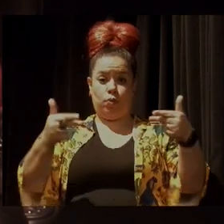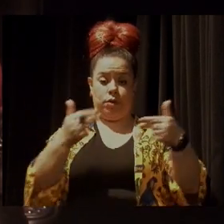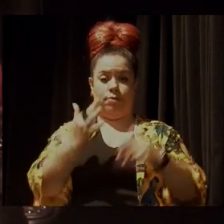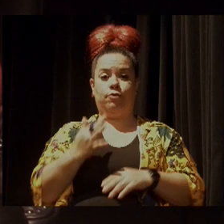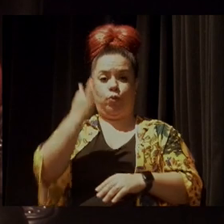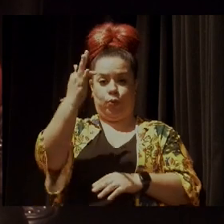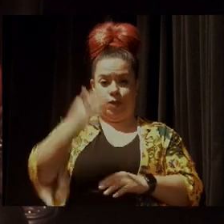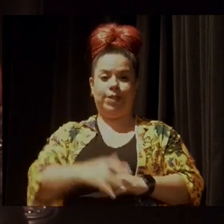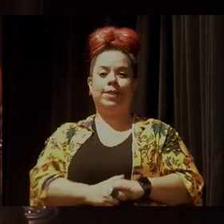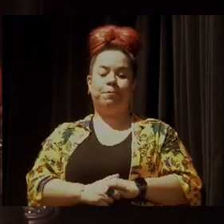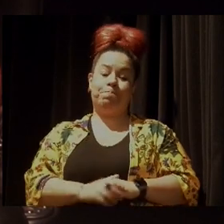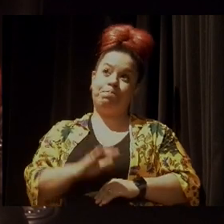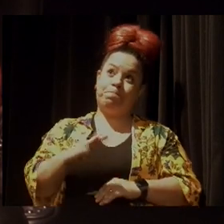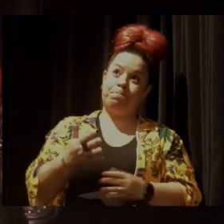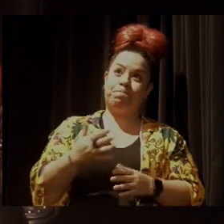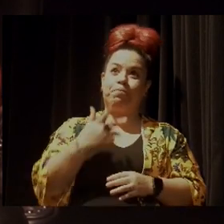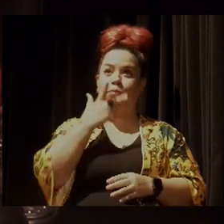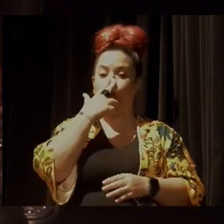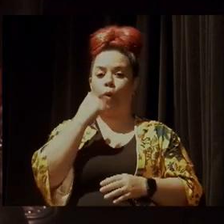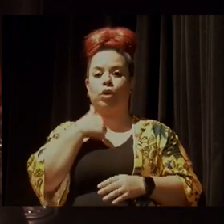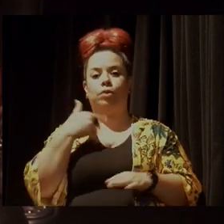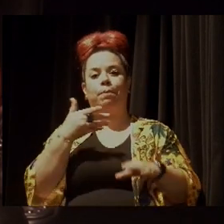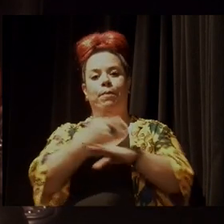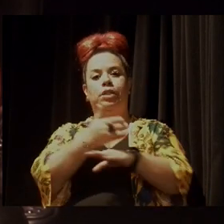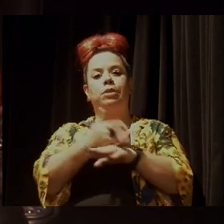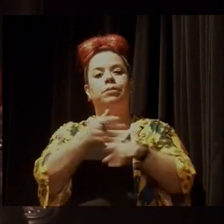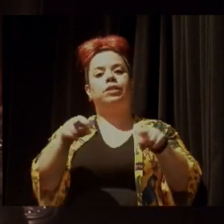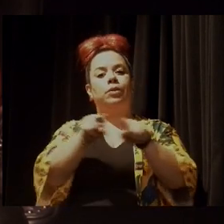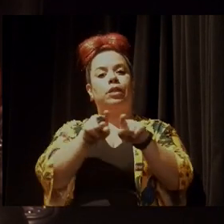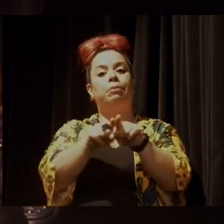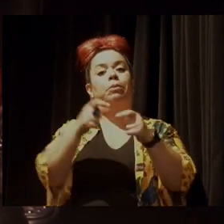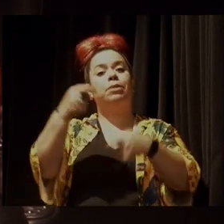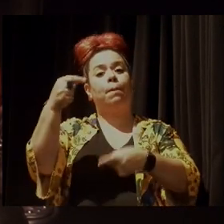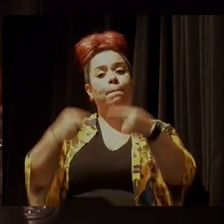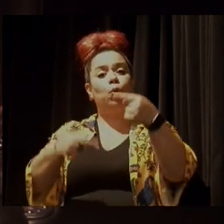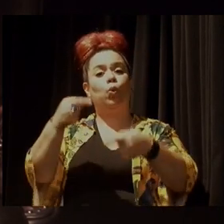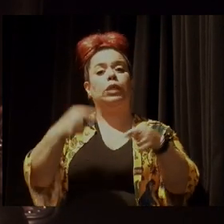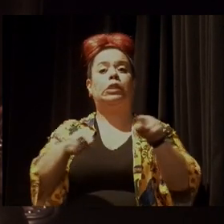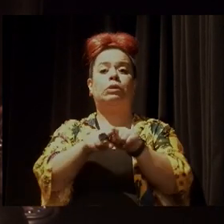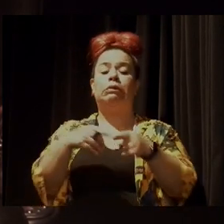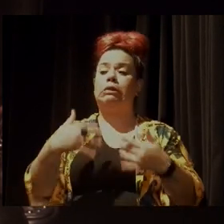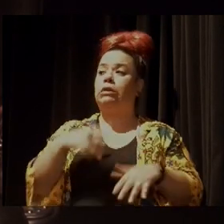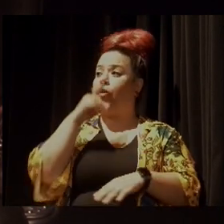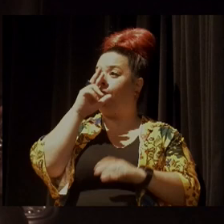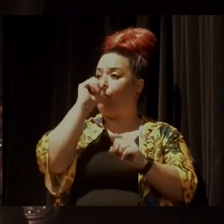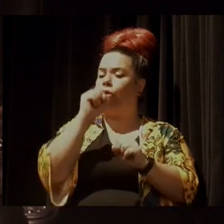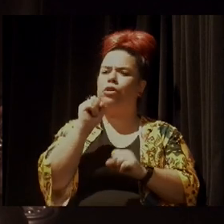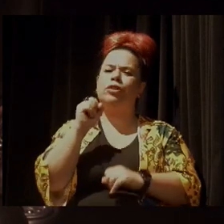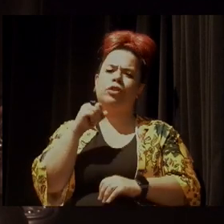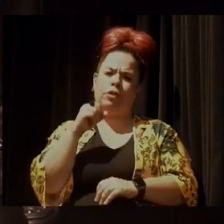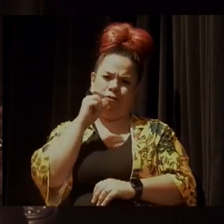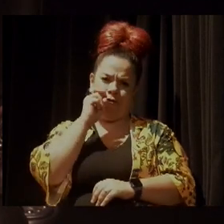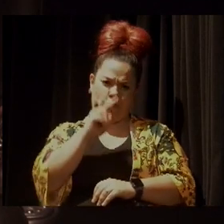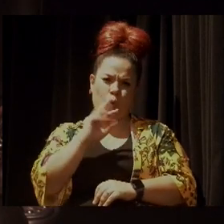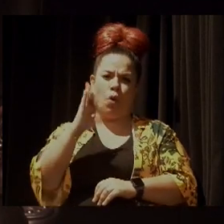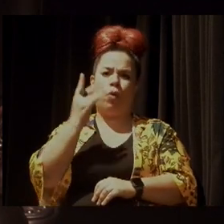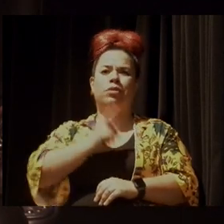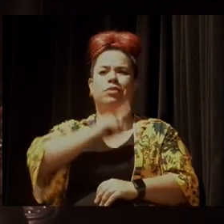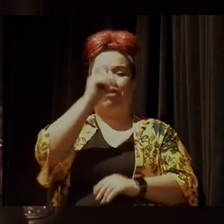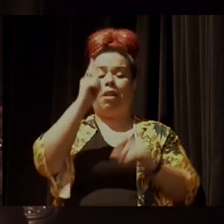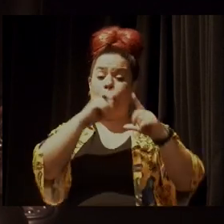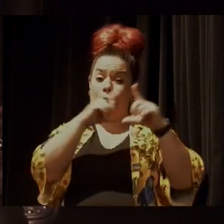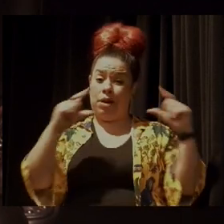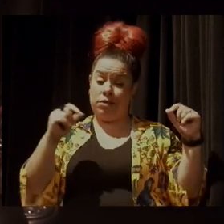E eu acho que o engajamento também tem que ser muito político. A gente viu o que aconteceu essa semana em Brasília,